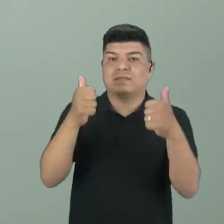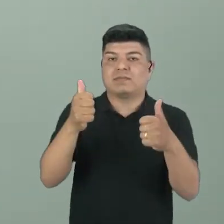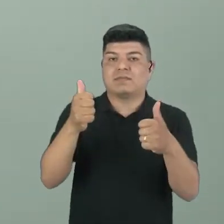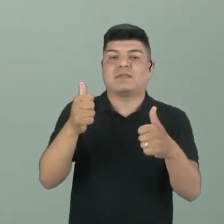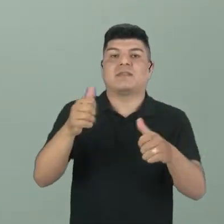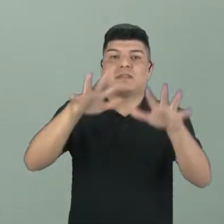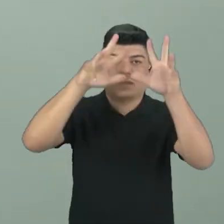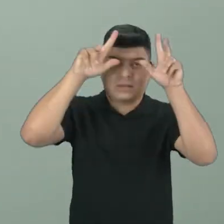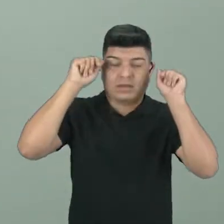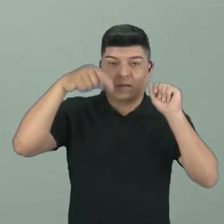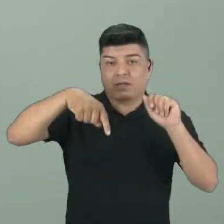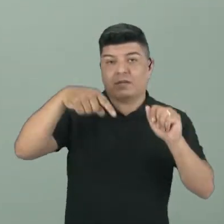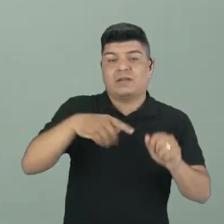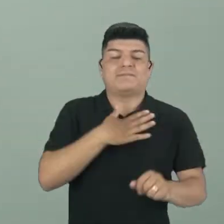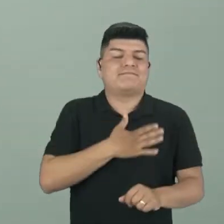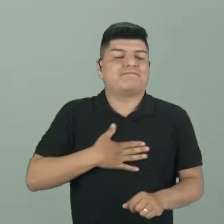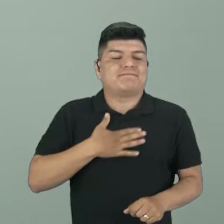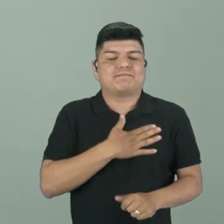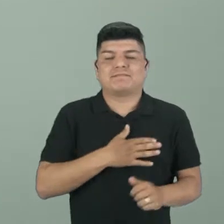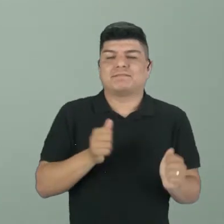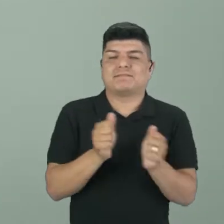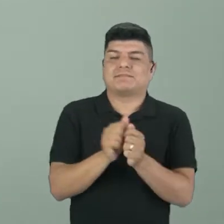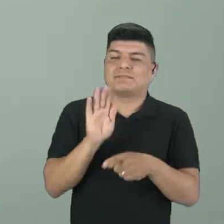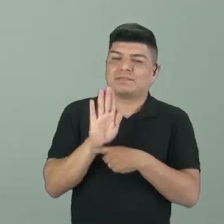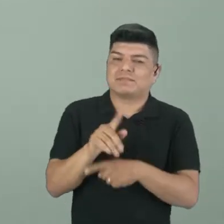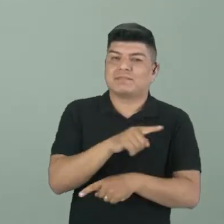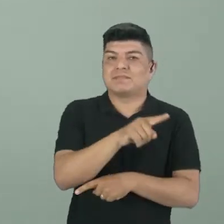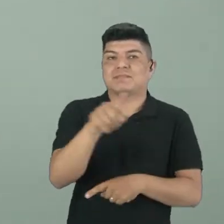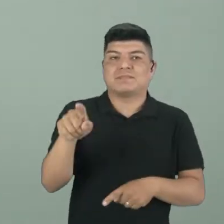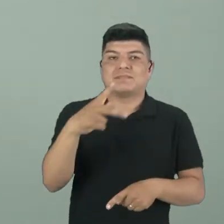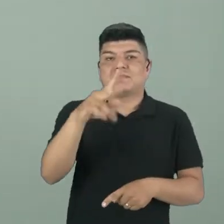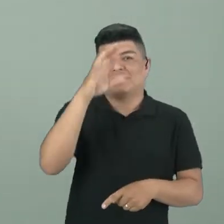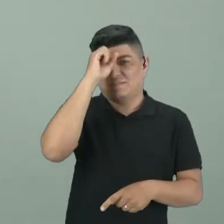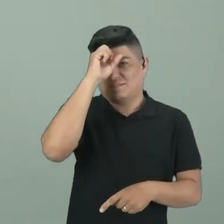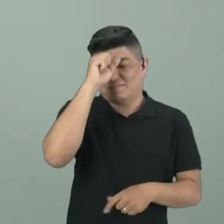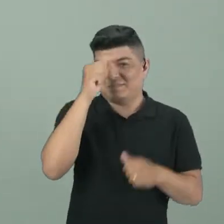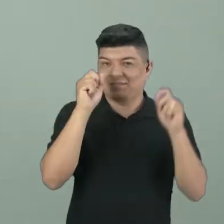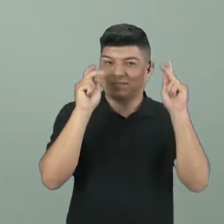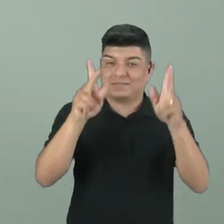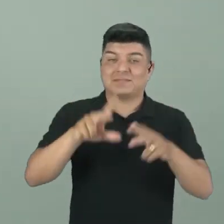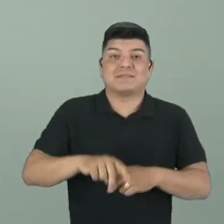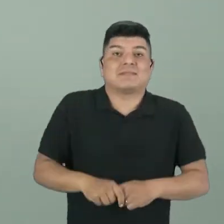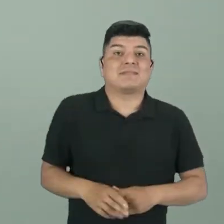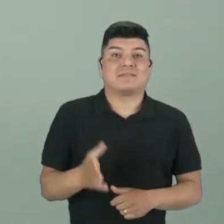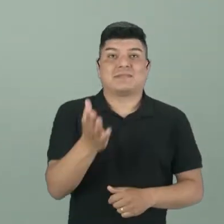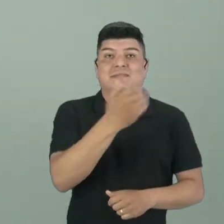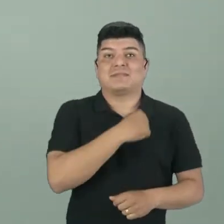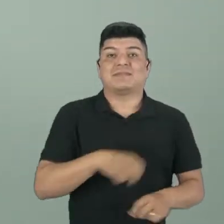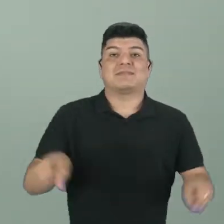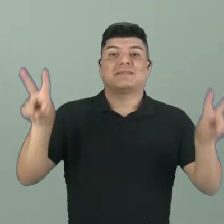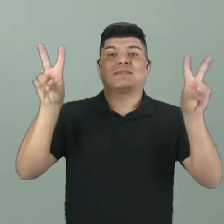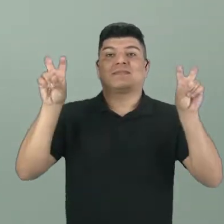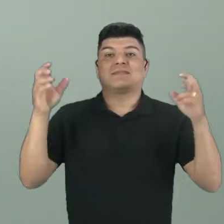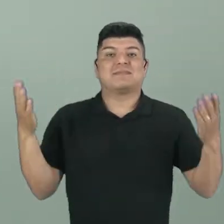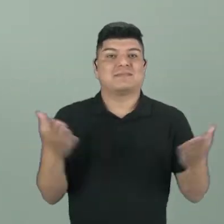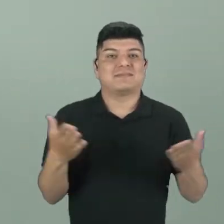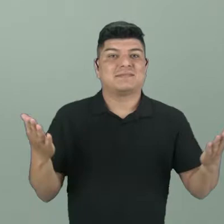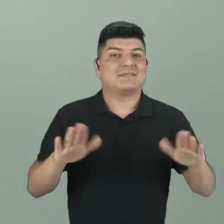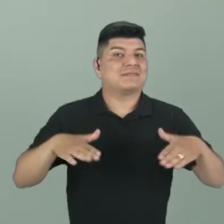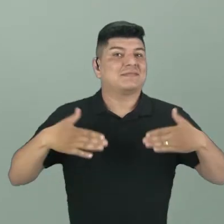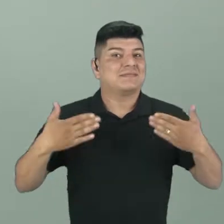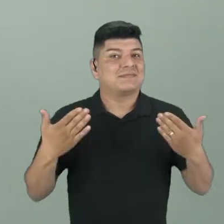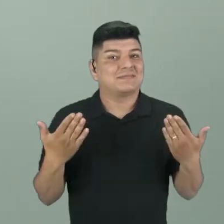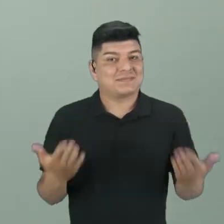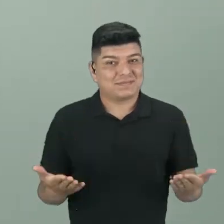E é sempre um prazer estar aqui com vocês, contribuindo com a sua aprendizagem. Vamos lá? O tema da nossa aula de hoje